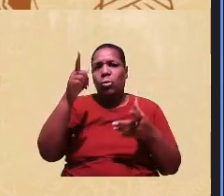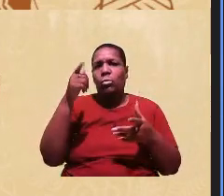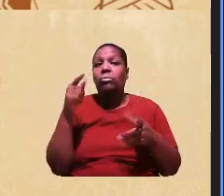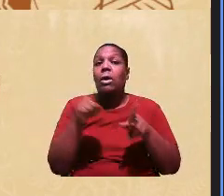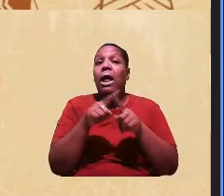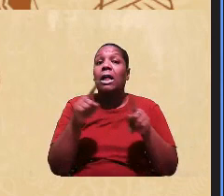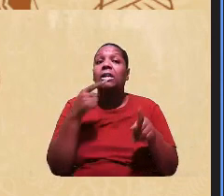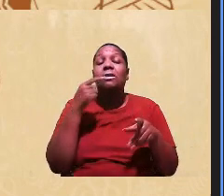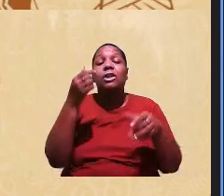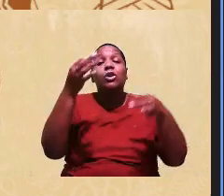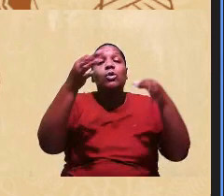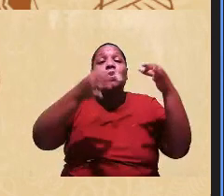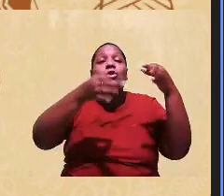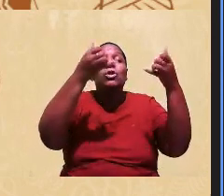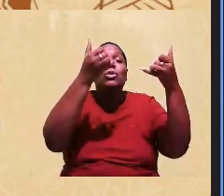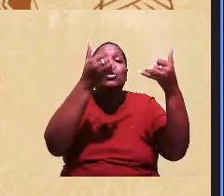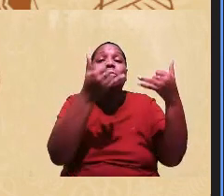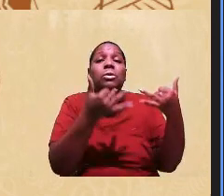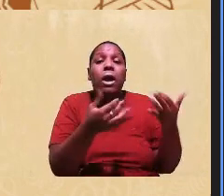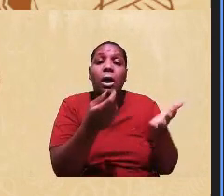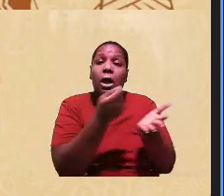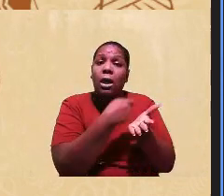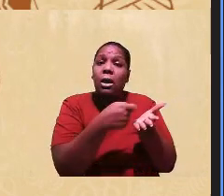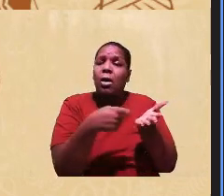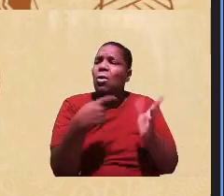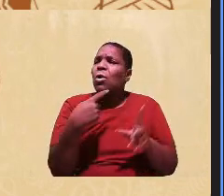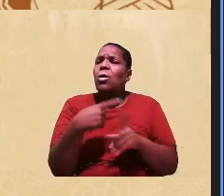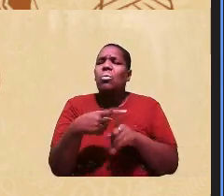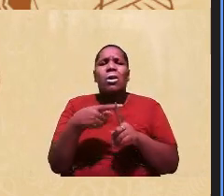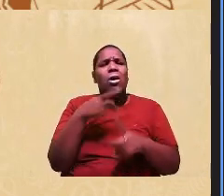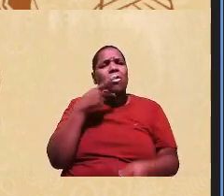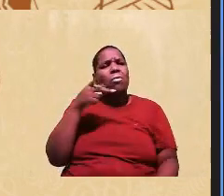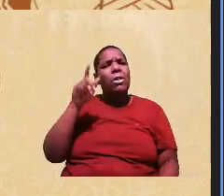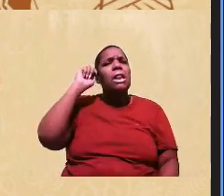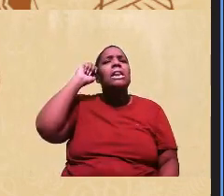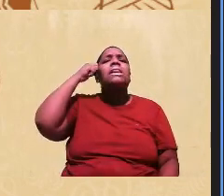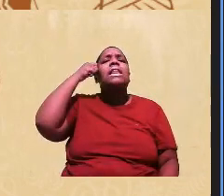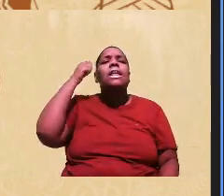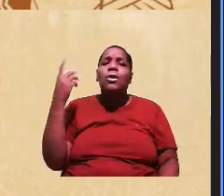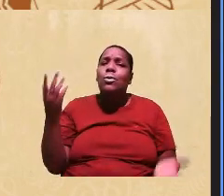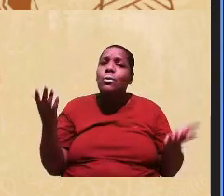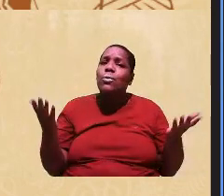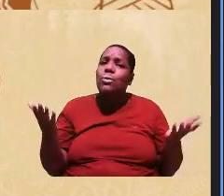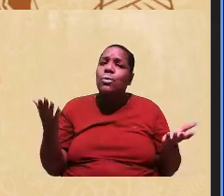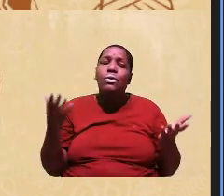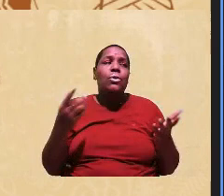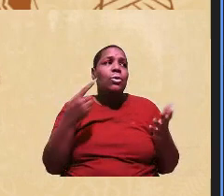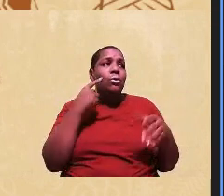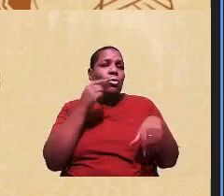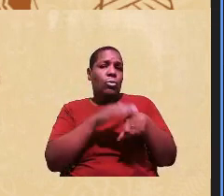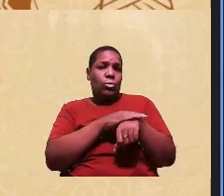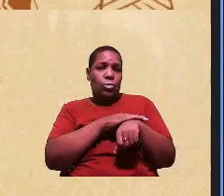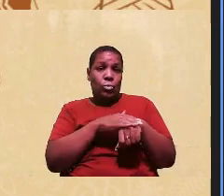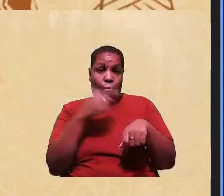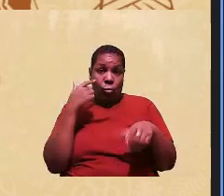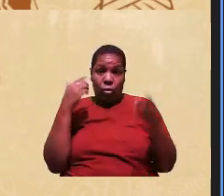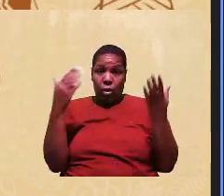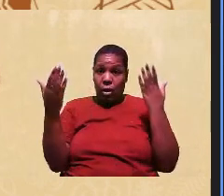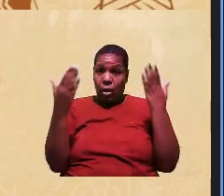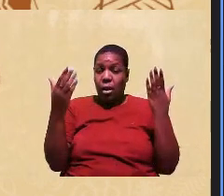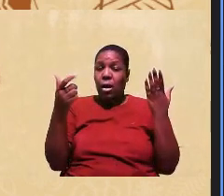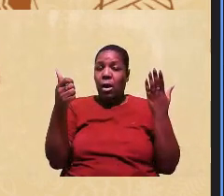justificar de forma escrita porque ele disse que é negro e também, então, fiz análise desse,